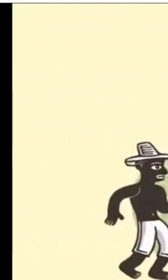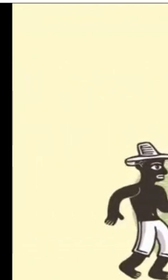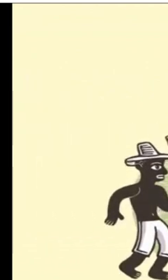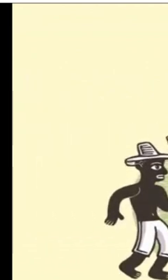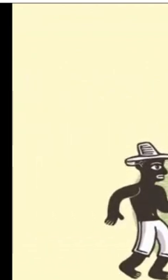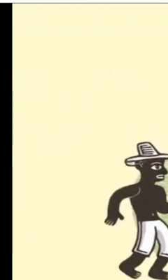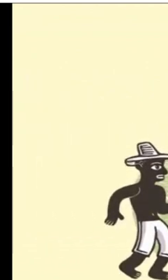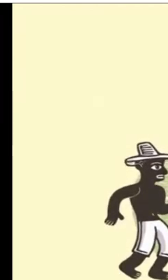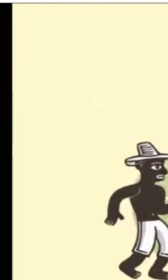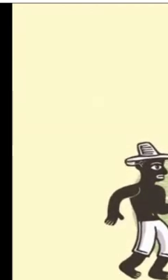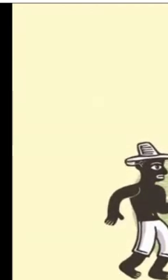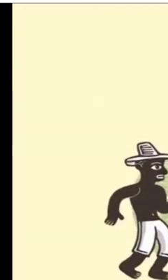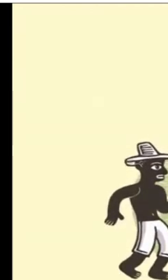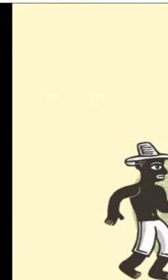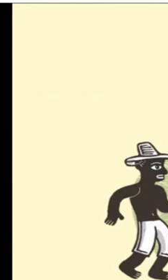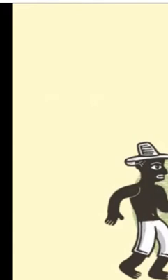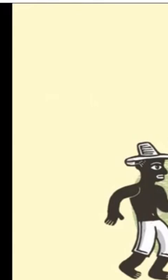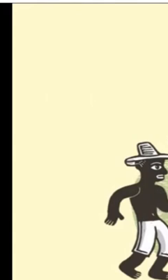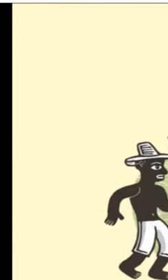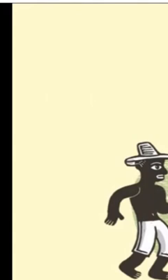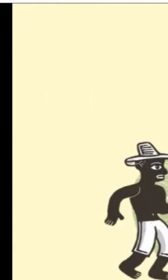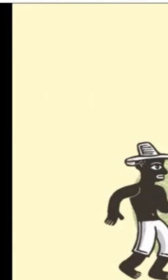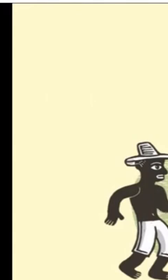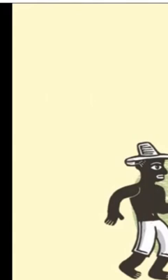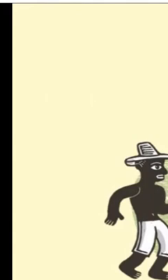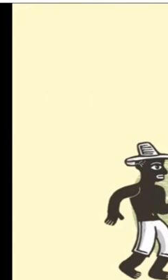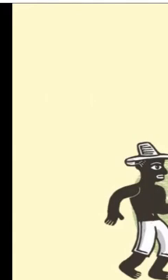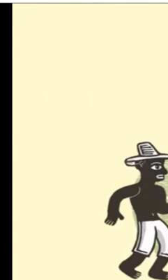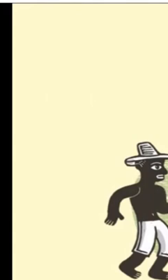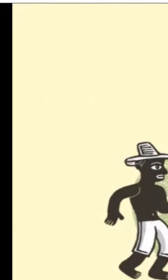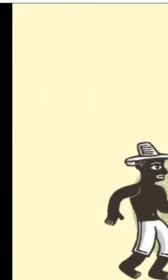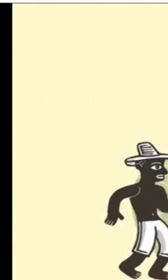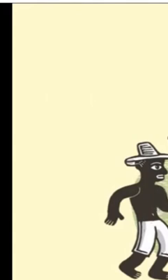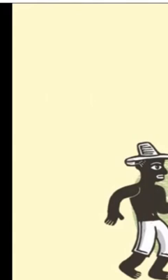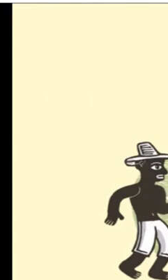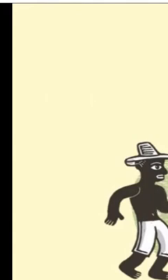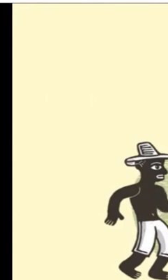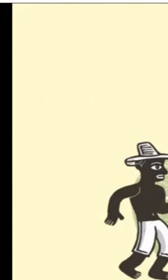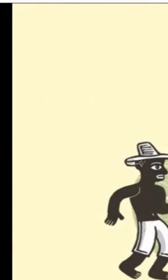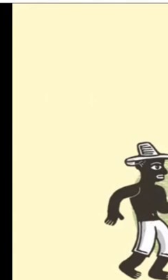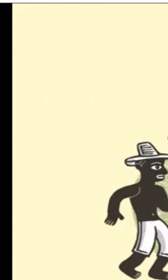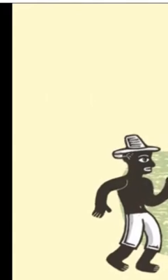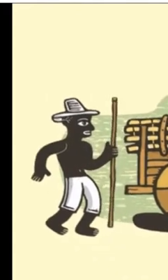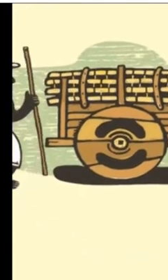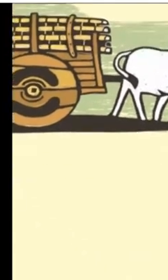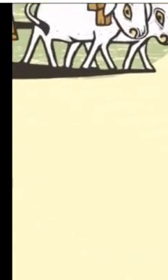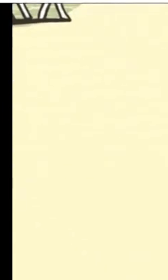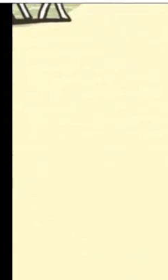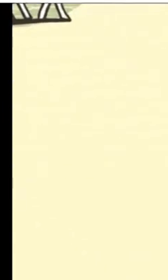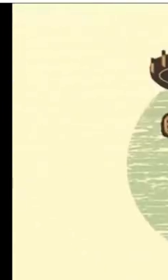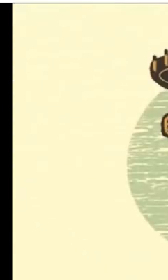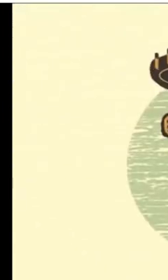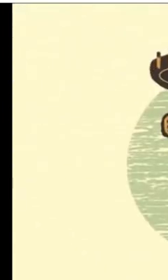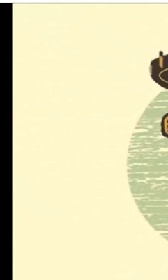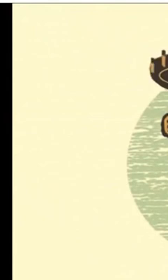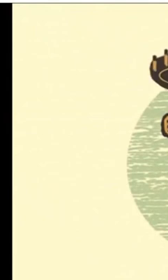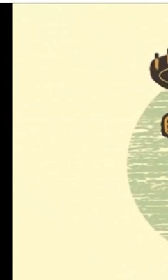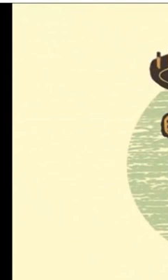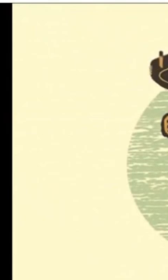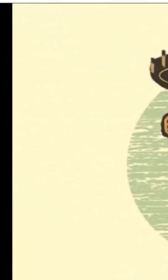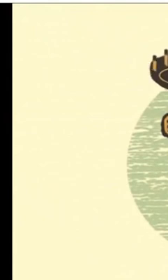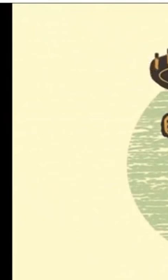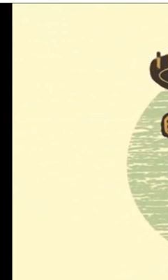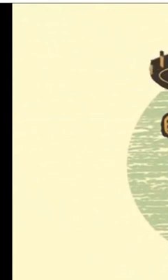crescida era cortada e transportada em barcas ou em carros de boi até as moendas. Nas